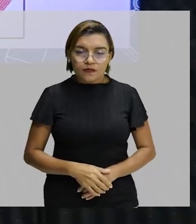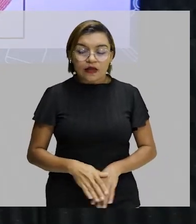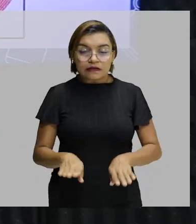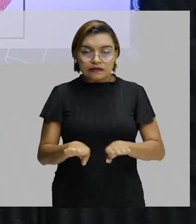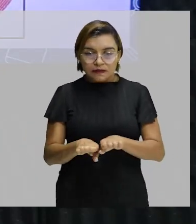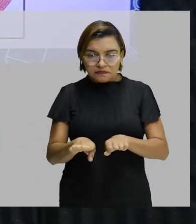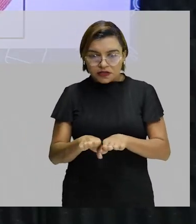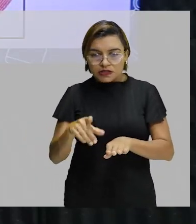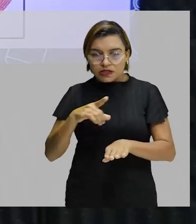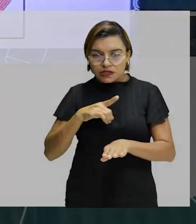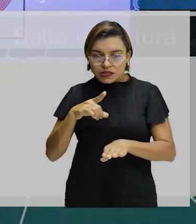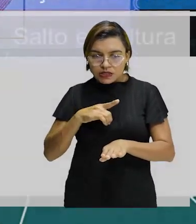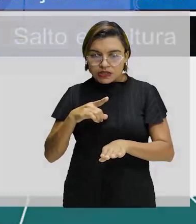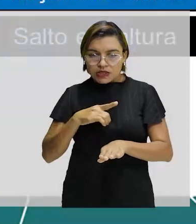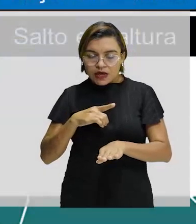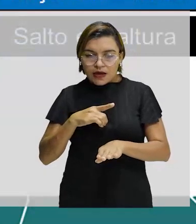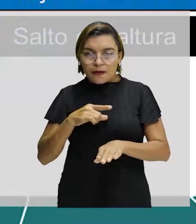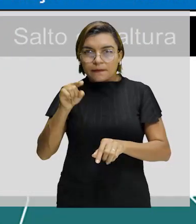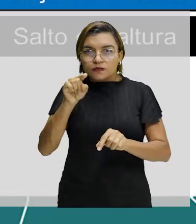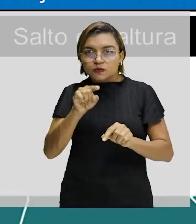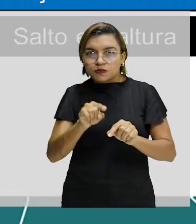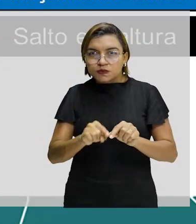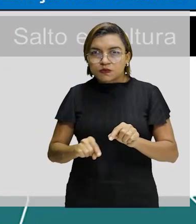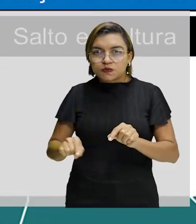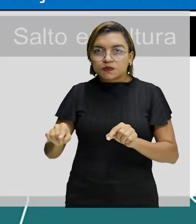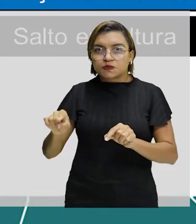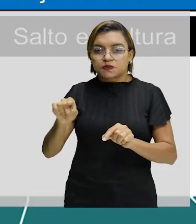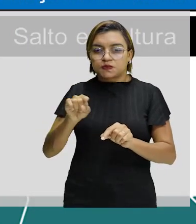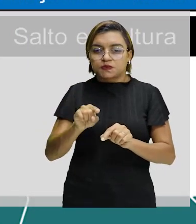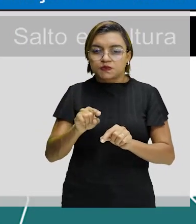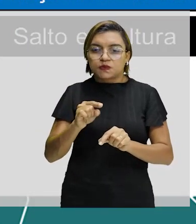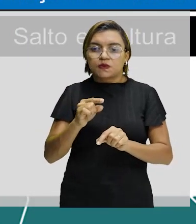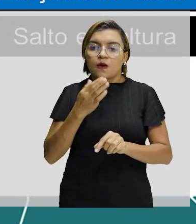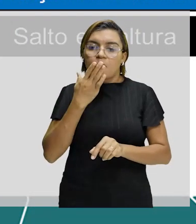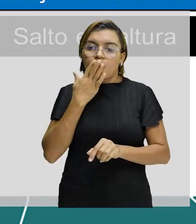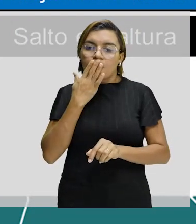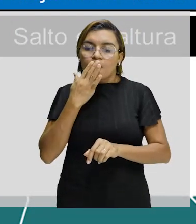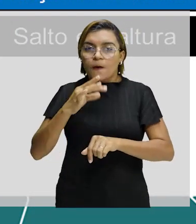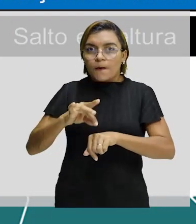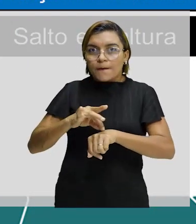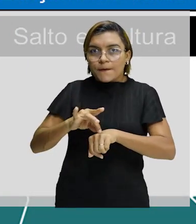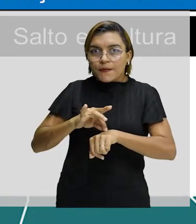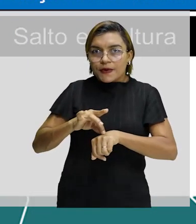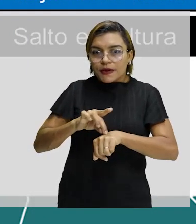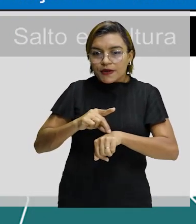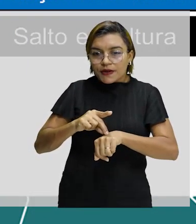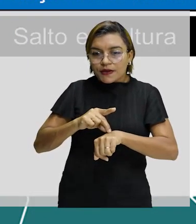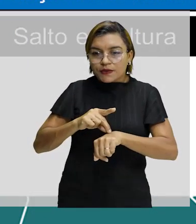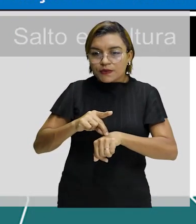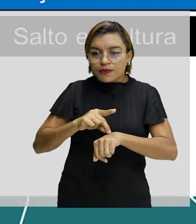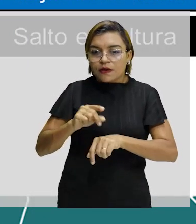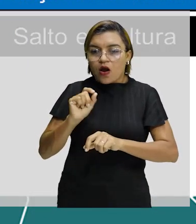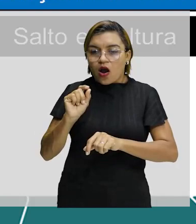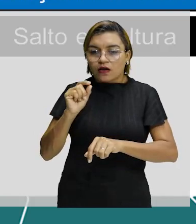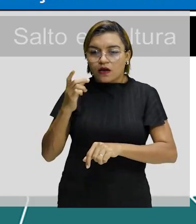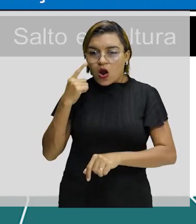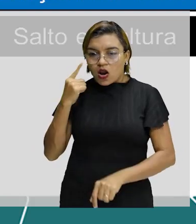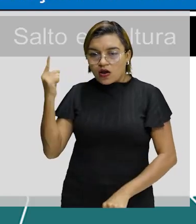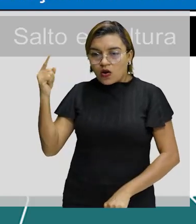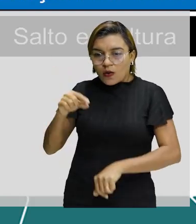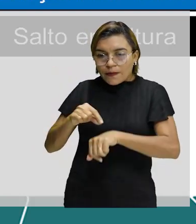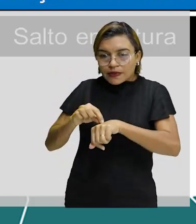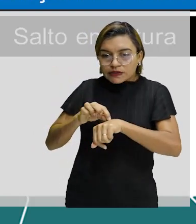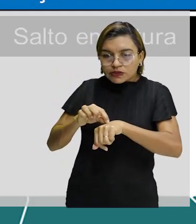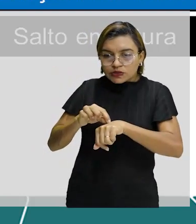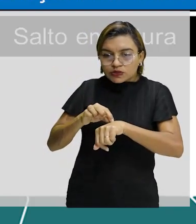E temos bem aqui no cantinho, o espaço, a área que é voltada para o salto em altura.